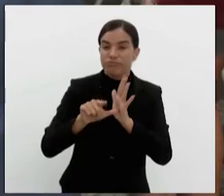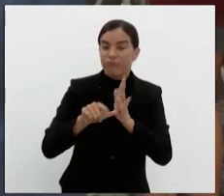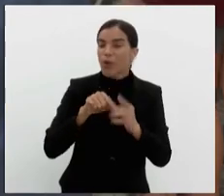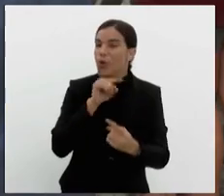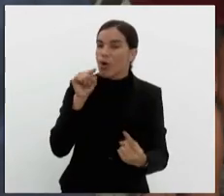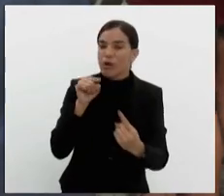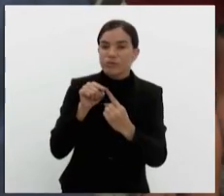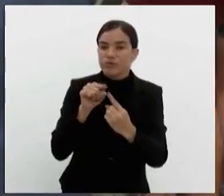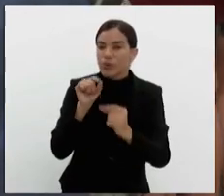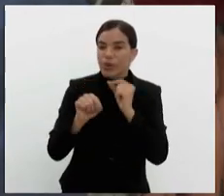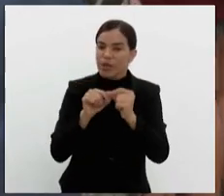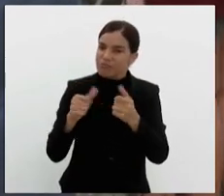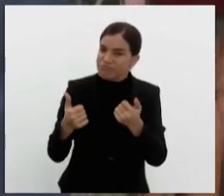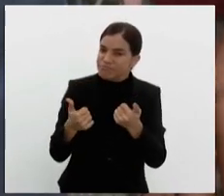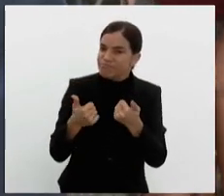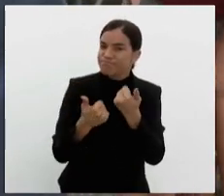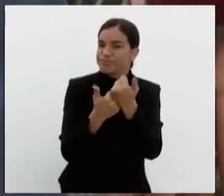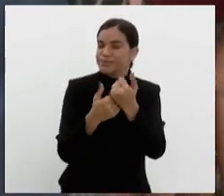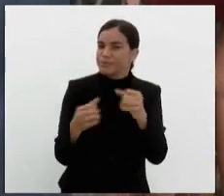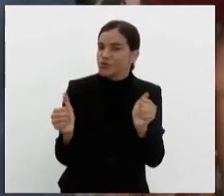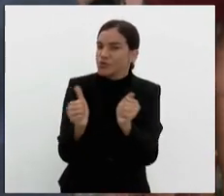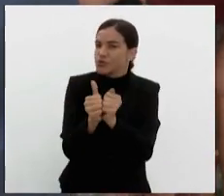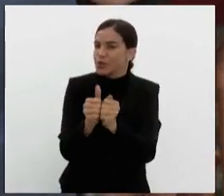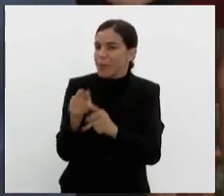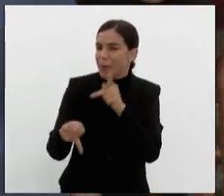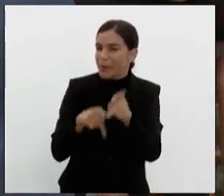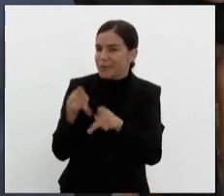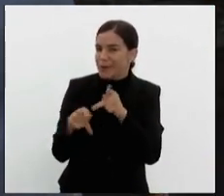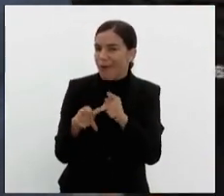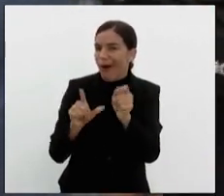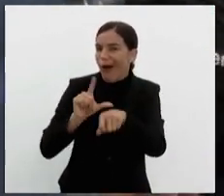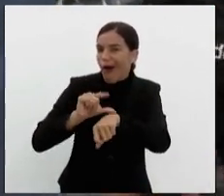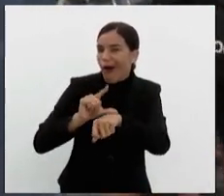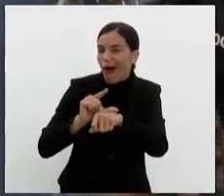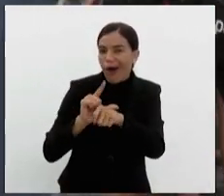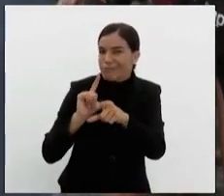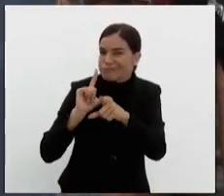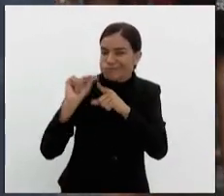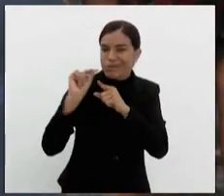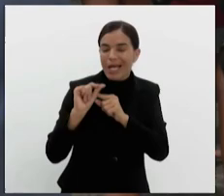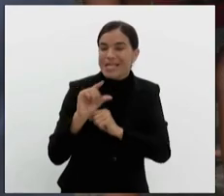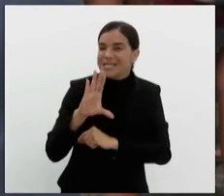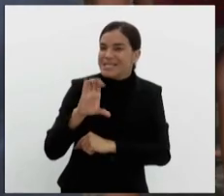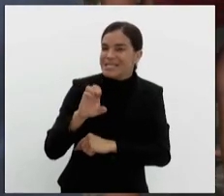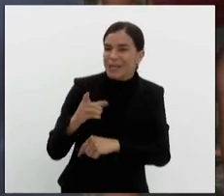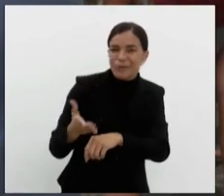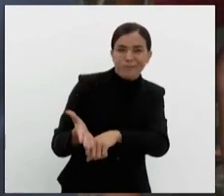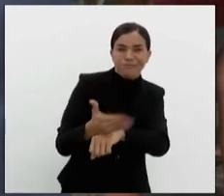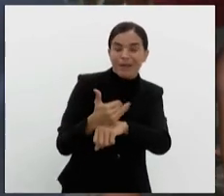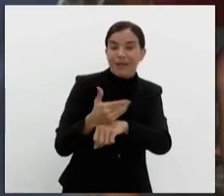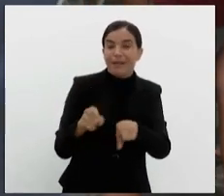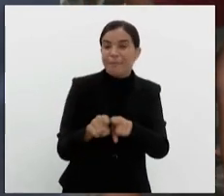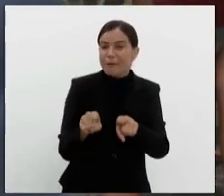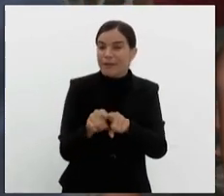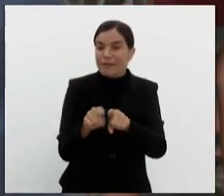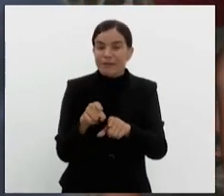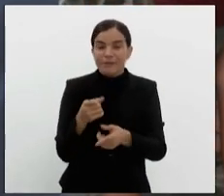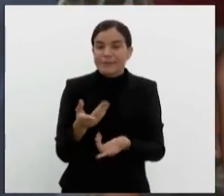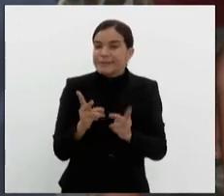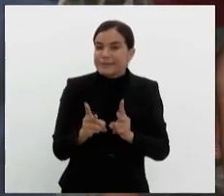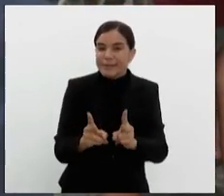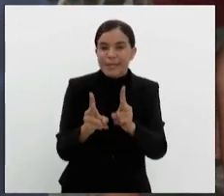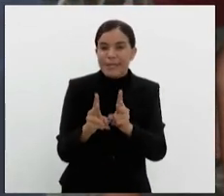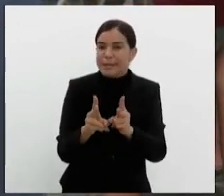isso, para estar perto do povo. A pessoa normalmente sai de casa mais cedo porque o transporte público tem as suas deficiências, né. Então eles sempre chegam